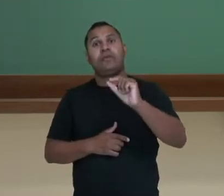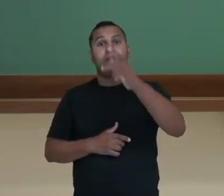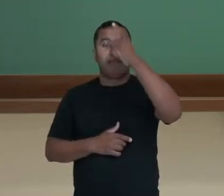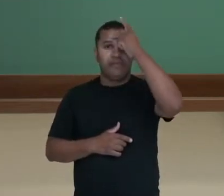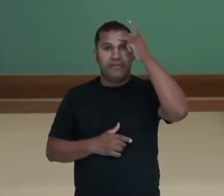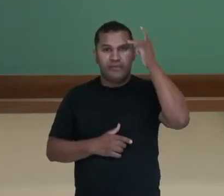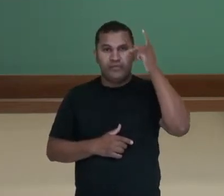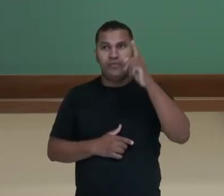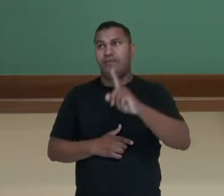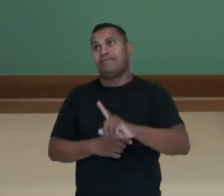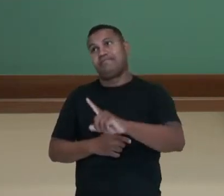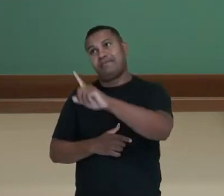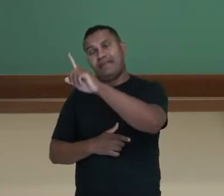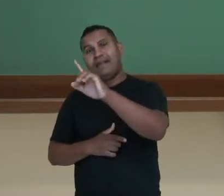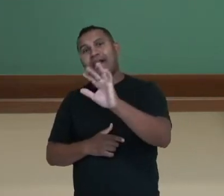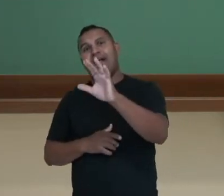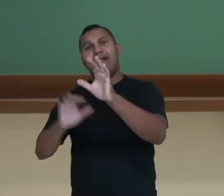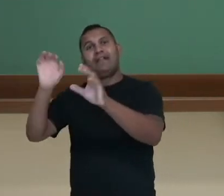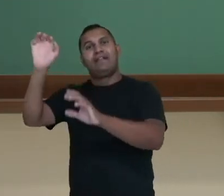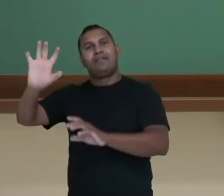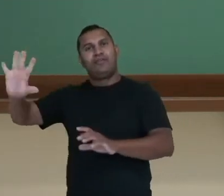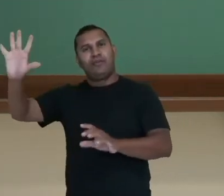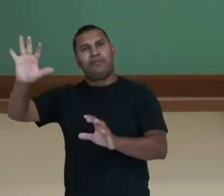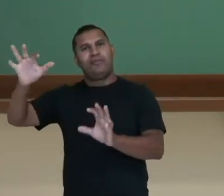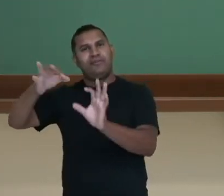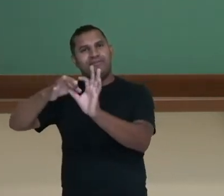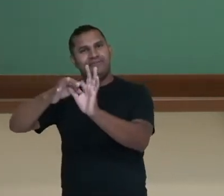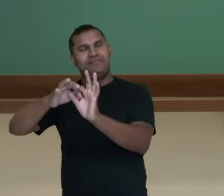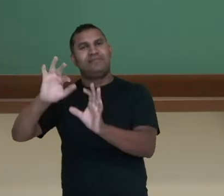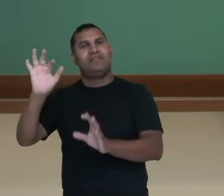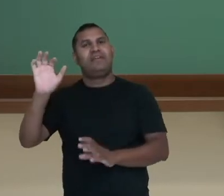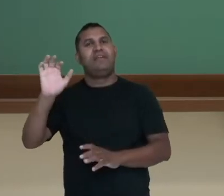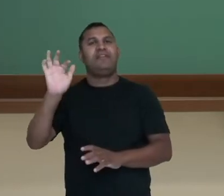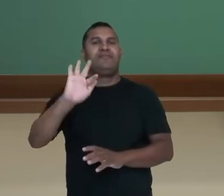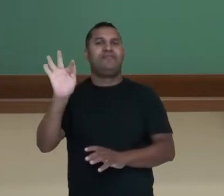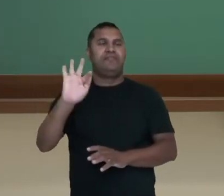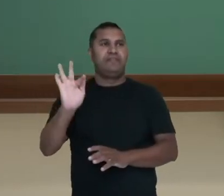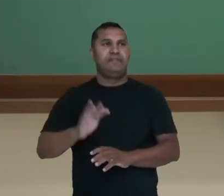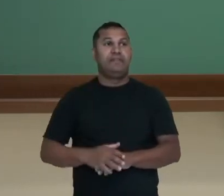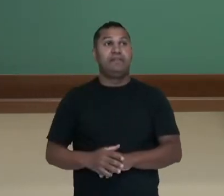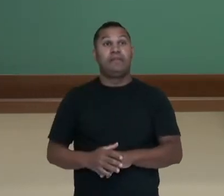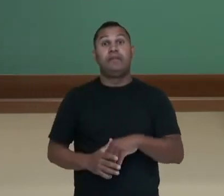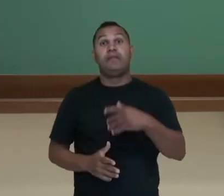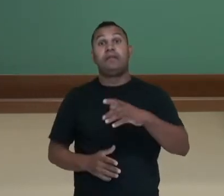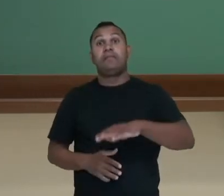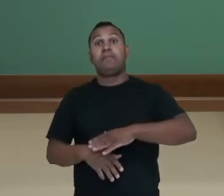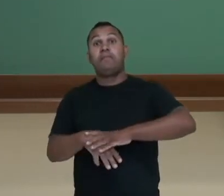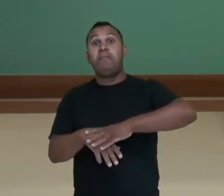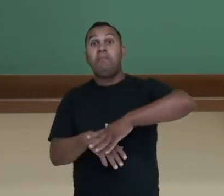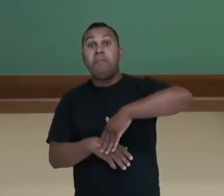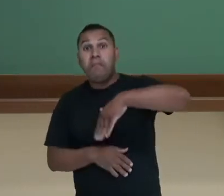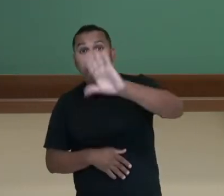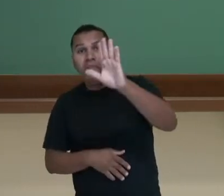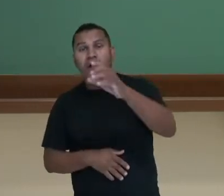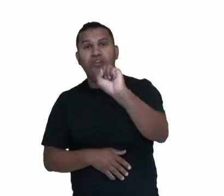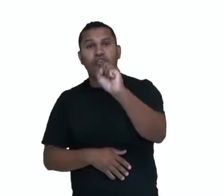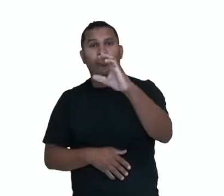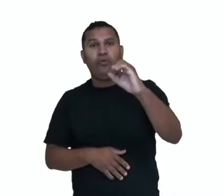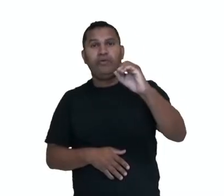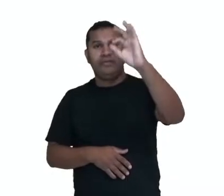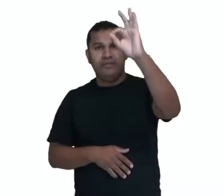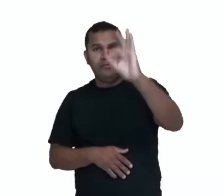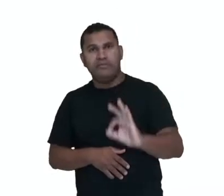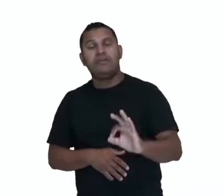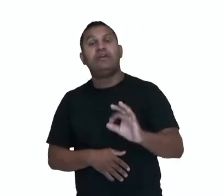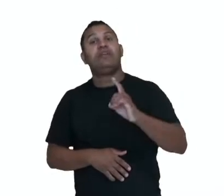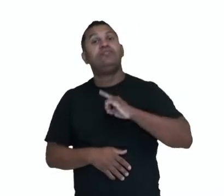-americanos escravizados. E são eles que vão liderar esse processo de independência, não é? Em 1791,